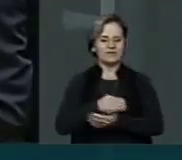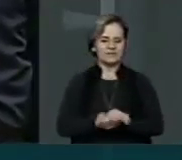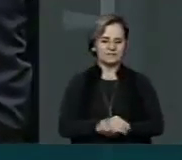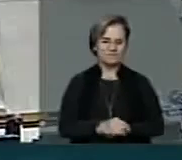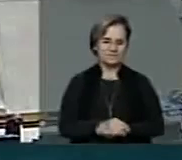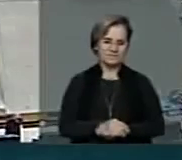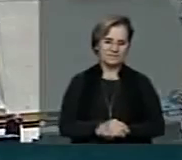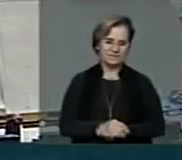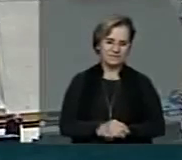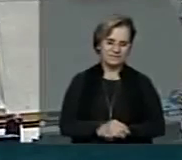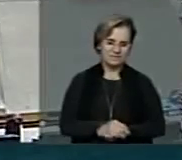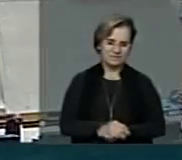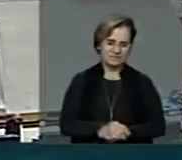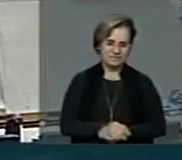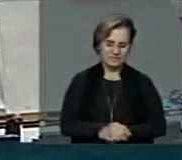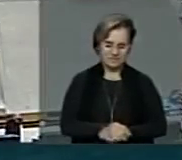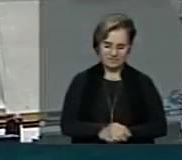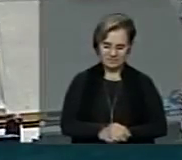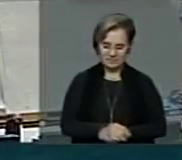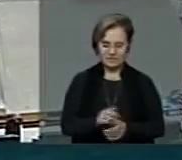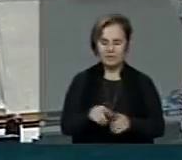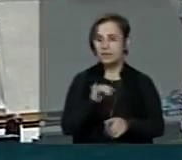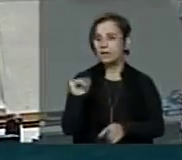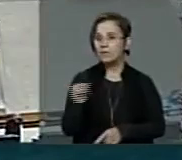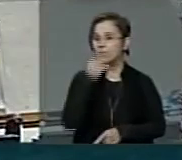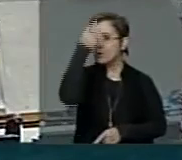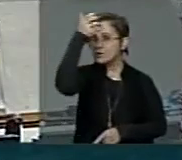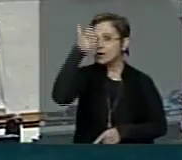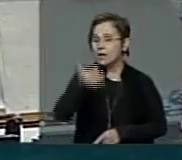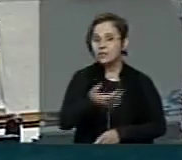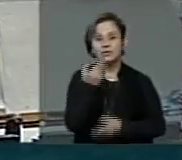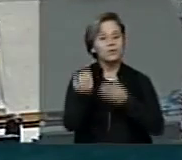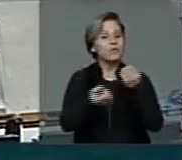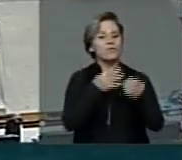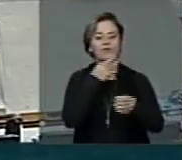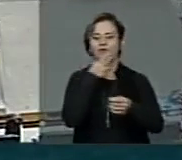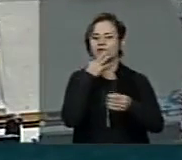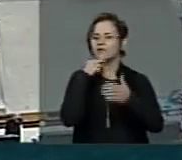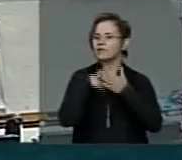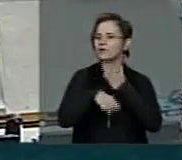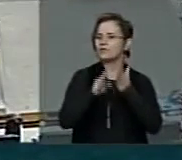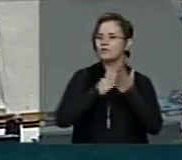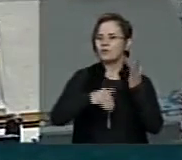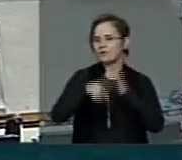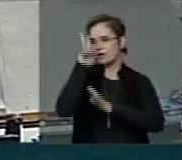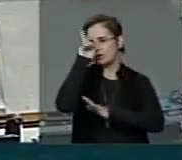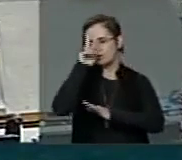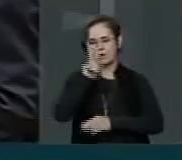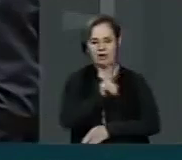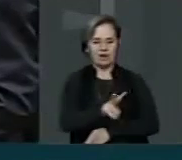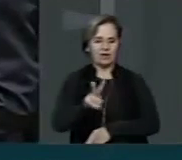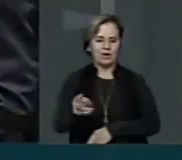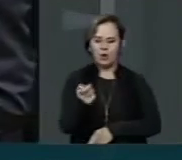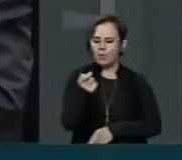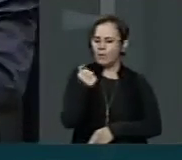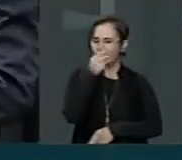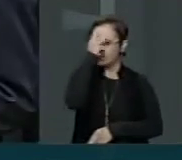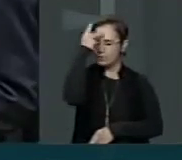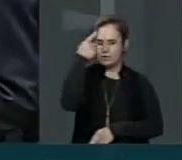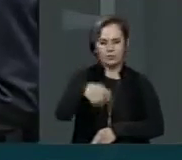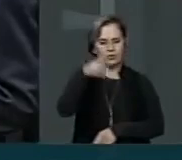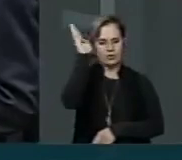Eu agradeço a sua compreensão. Mas é importante a gente falar com esse conhecimento de causa. Talvez poucas pessoas no Brasil